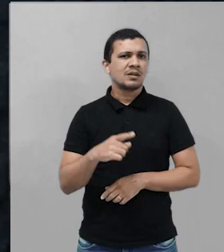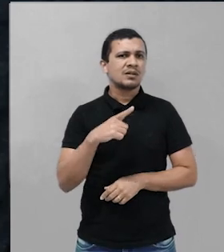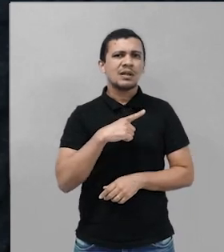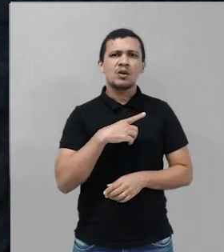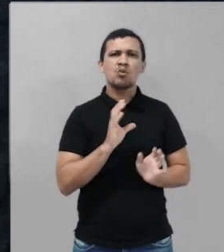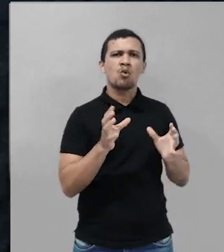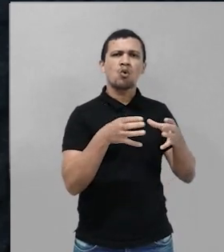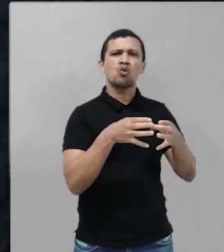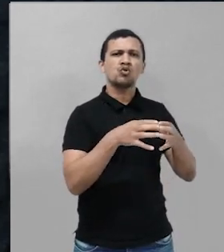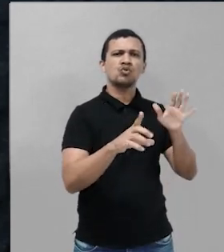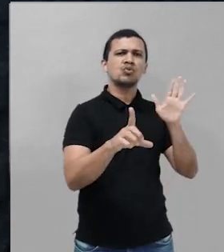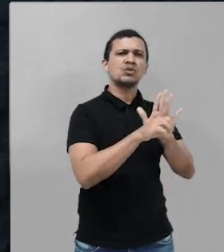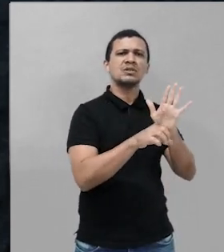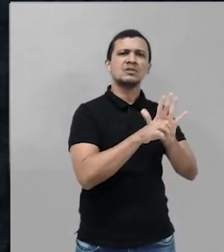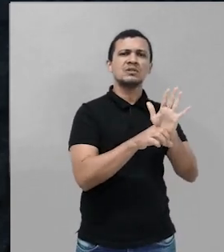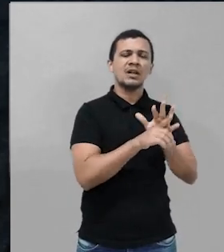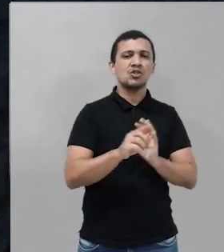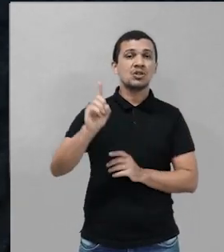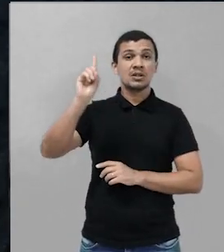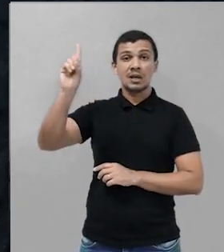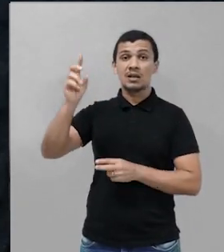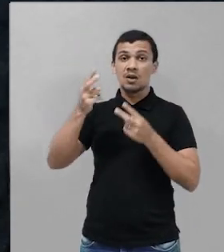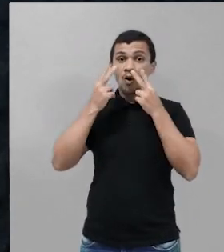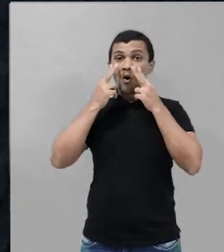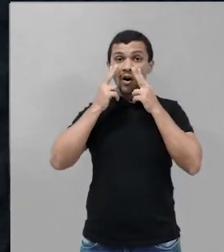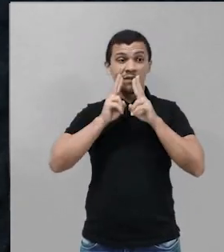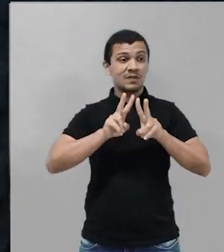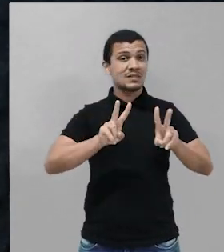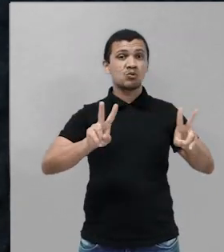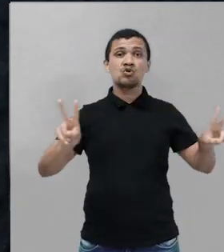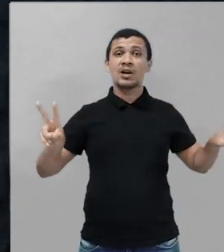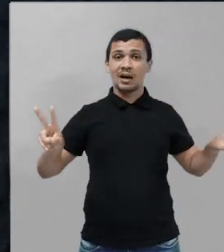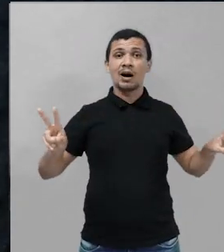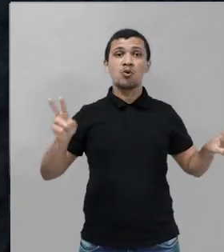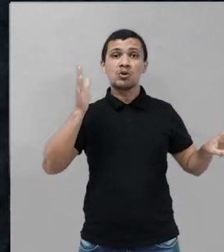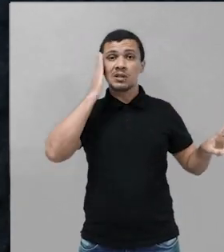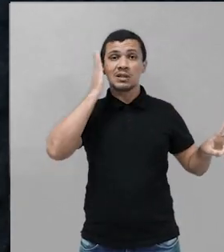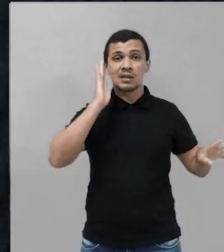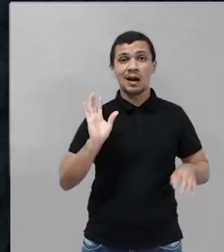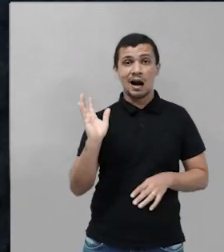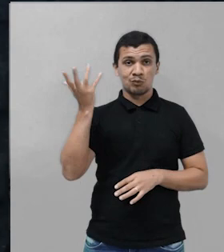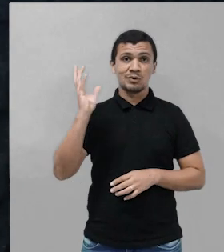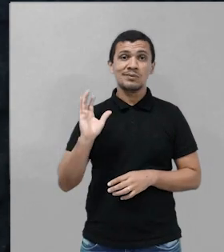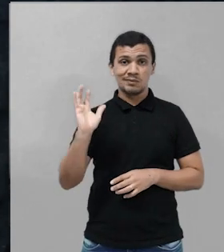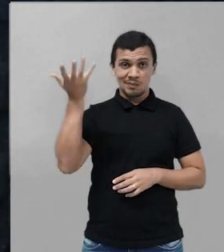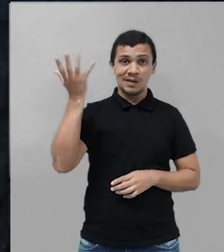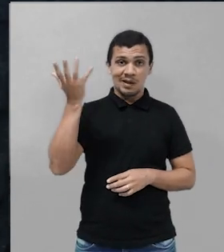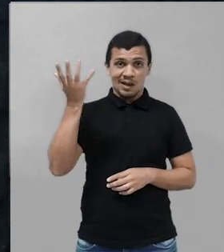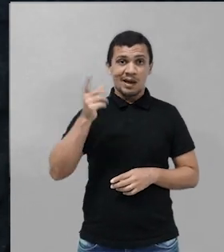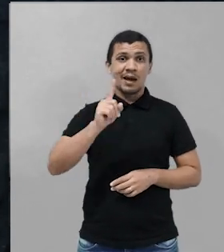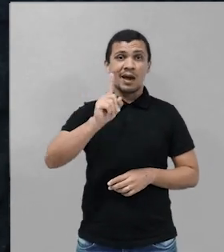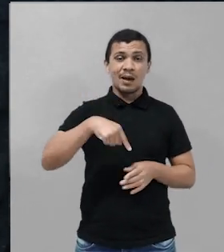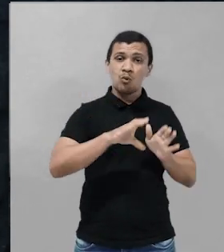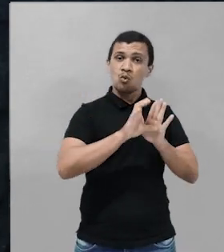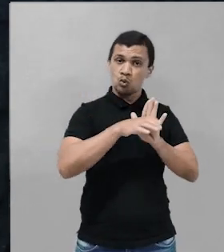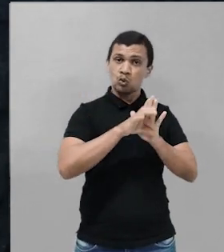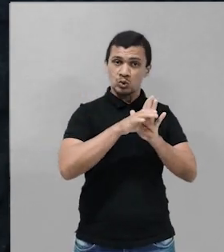divinas, uma visão holística, ou seja, geral, é o conceito religioso dos africanos, que vem para o Brasil,